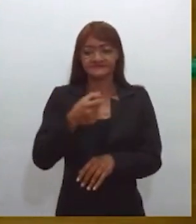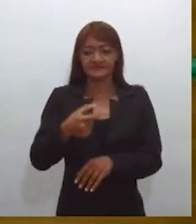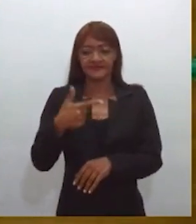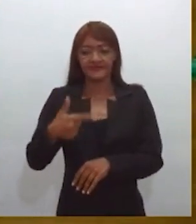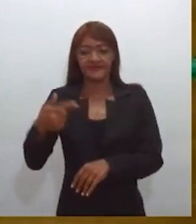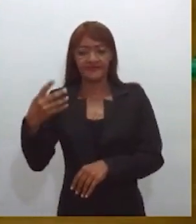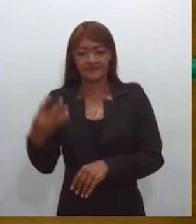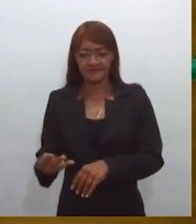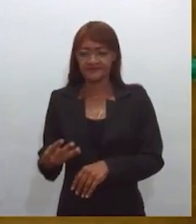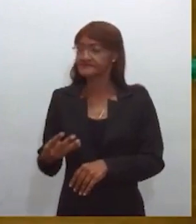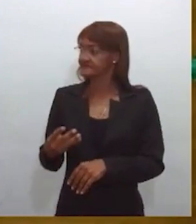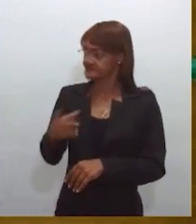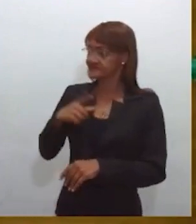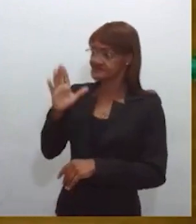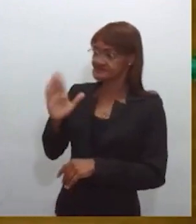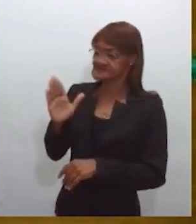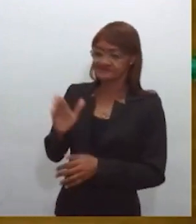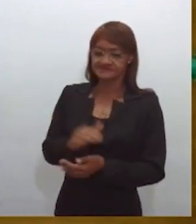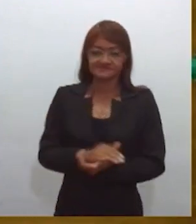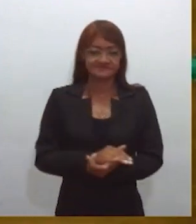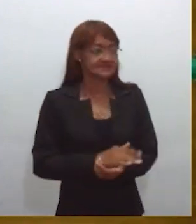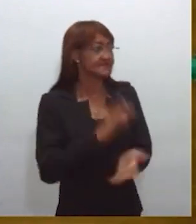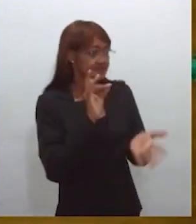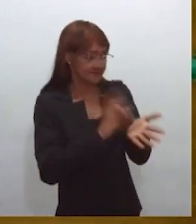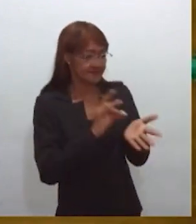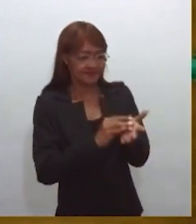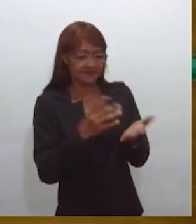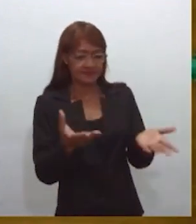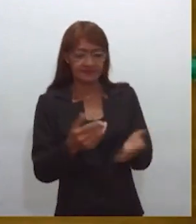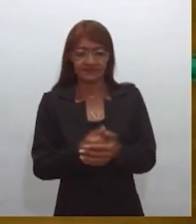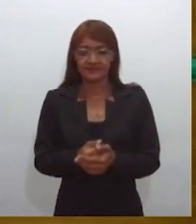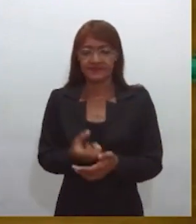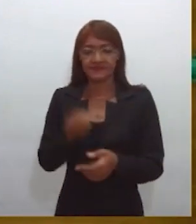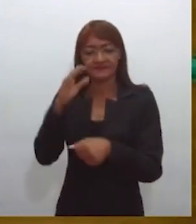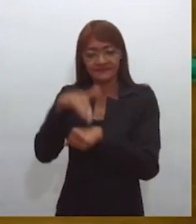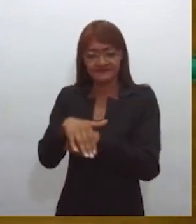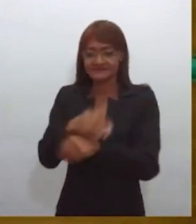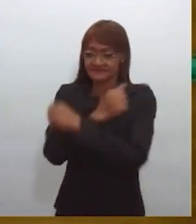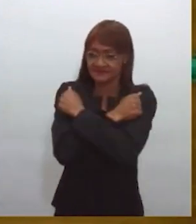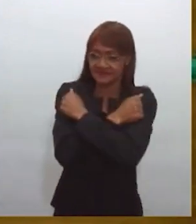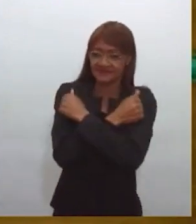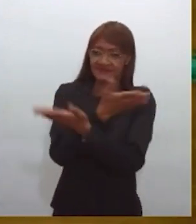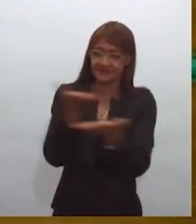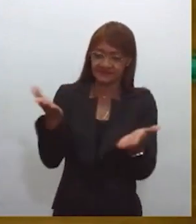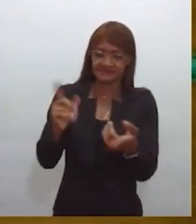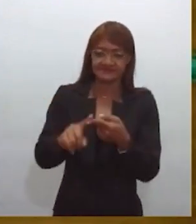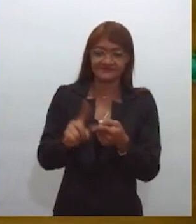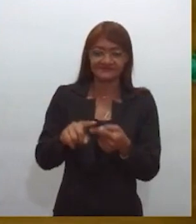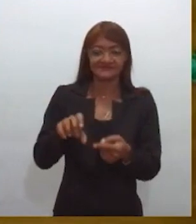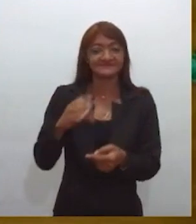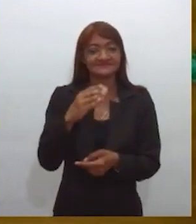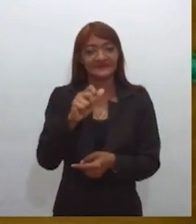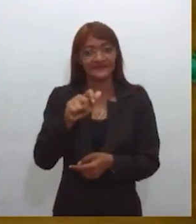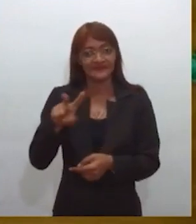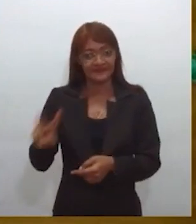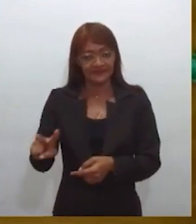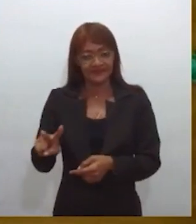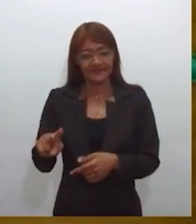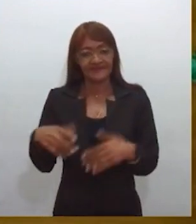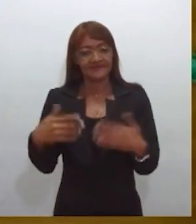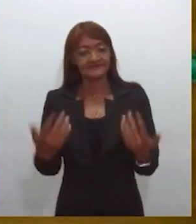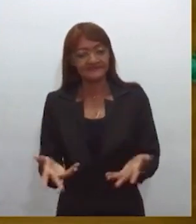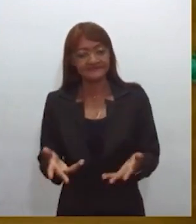talentos, né? É verdade. Um abraço para você, Valquíria. Um abraço para o Acival, para quem está nos escutando agora e nos vendo, claro,